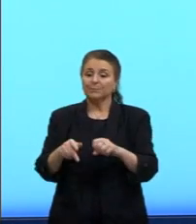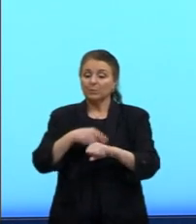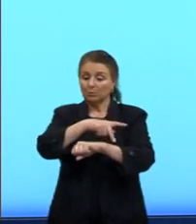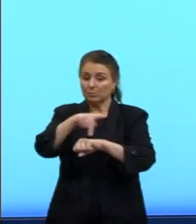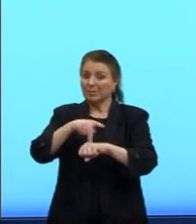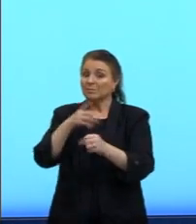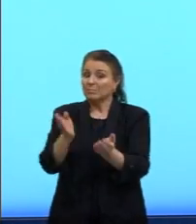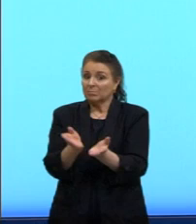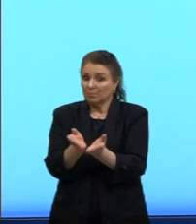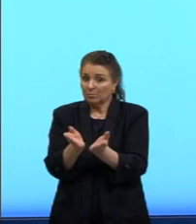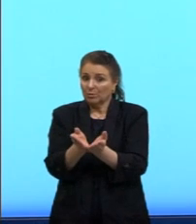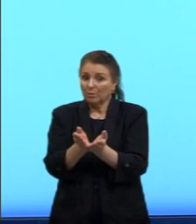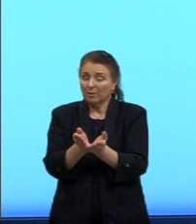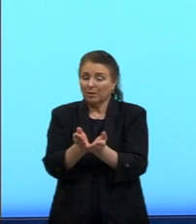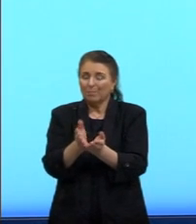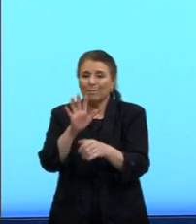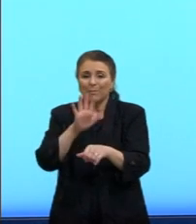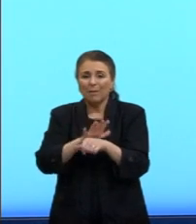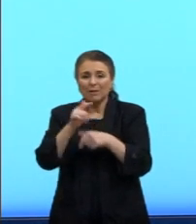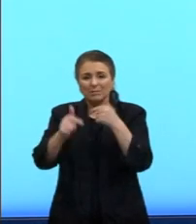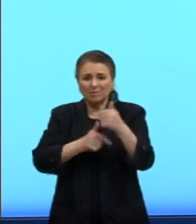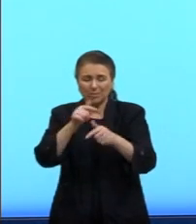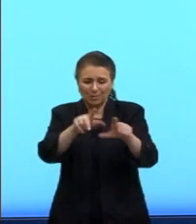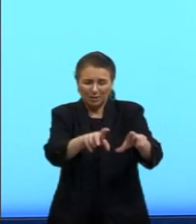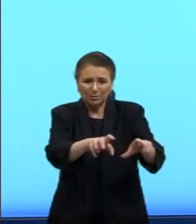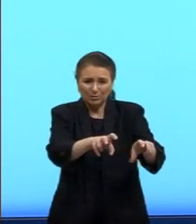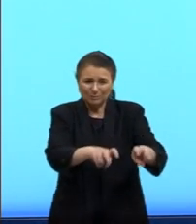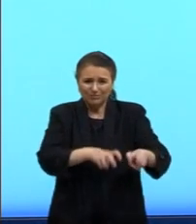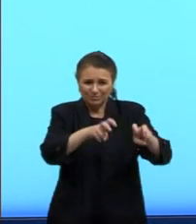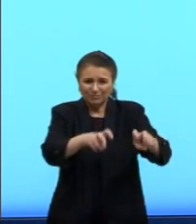são agrários. A gente viu muita commodity,